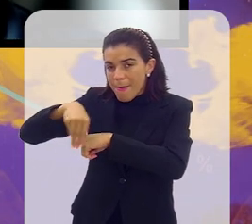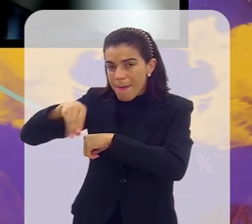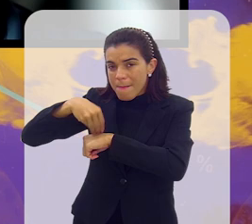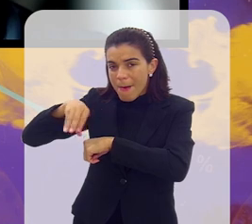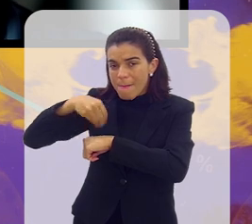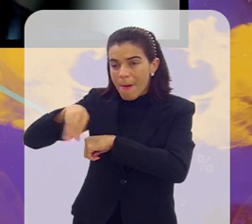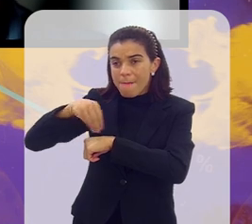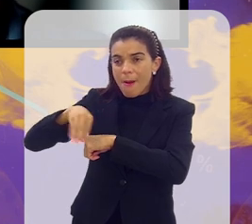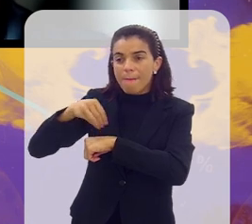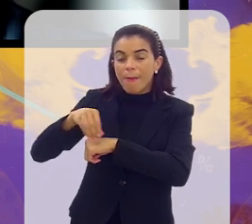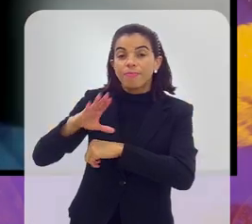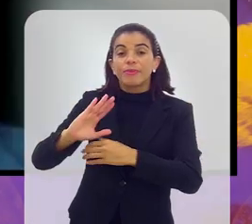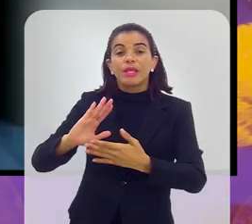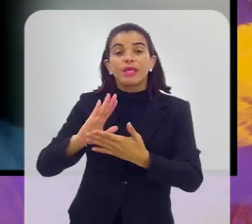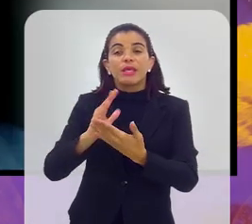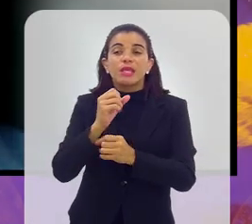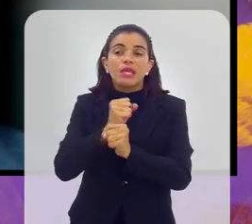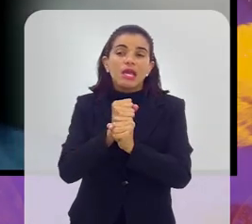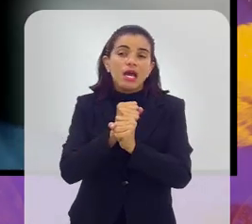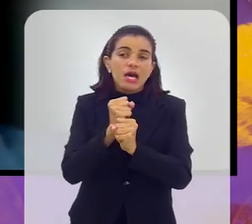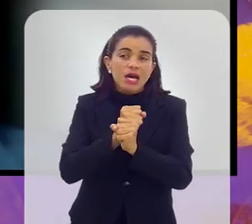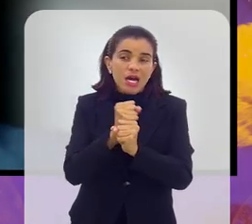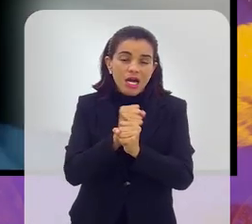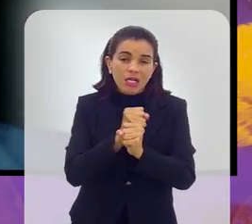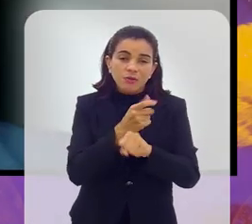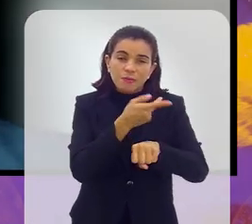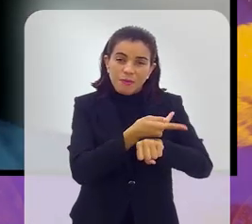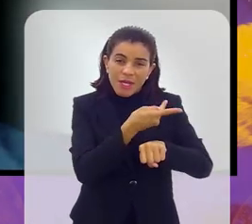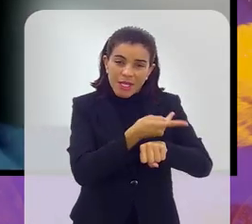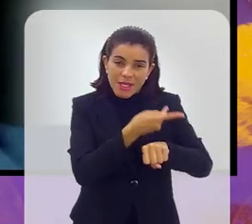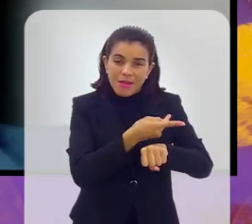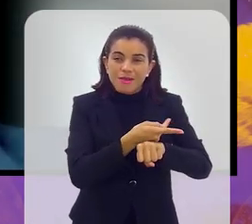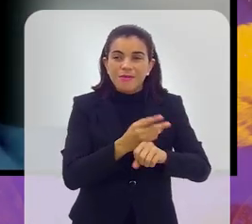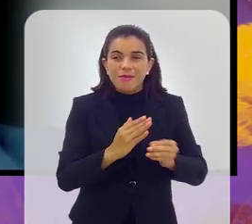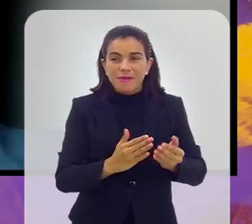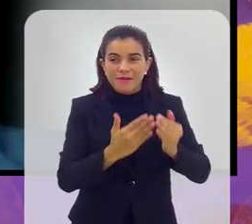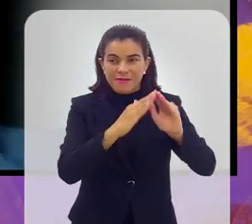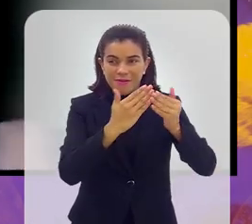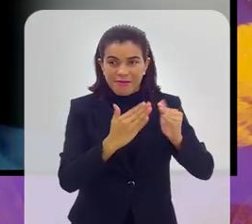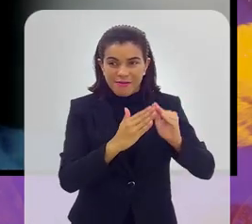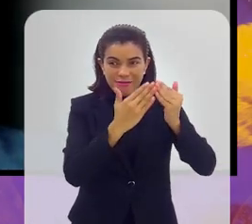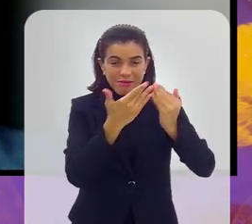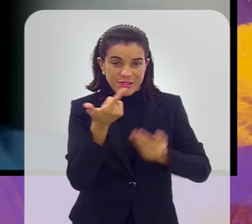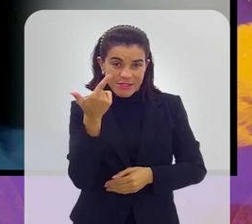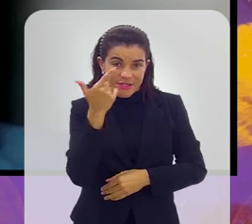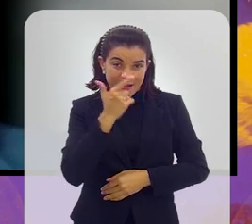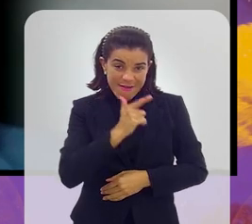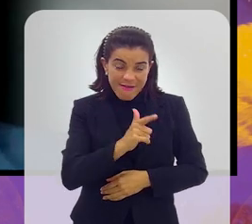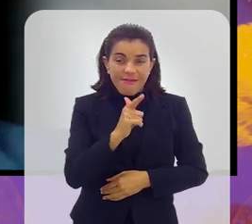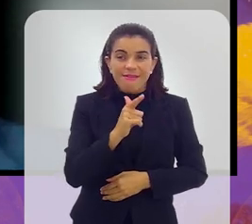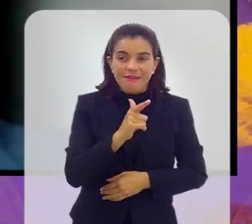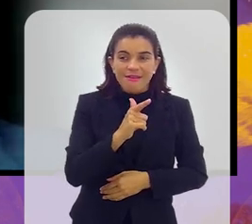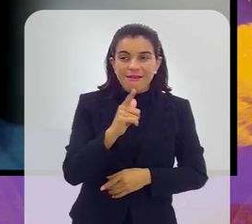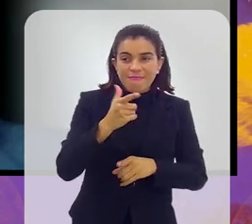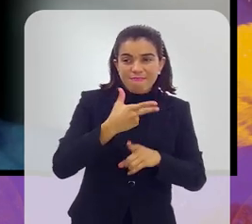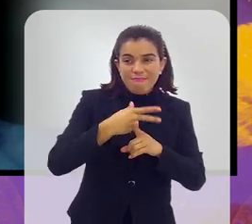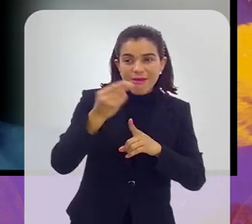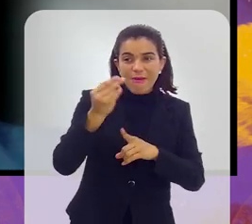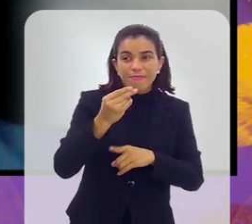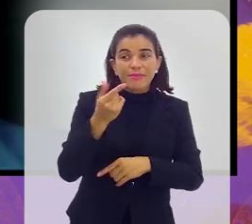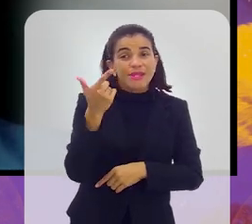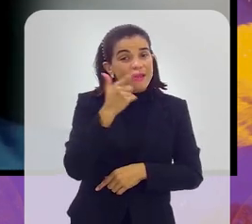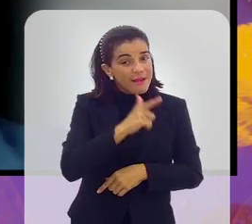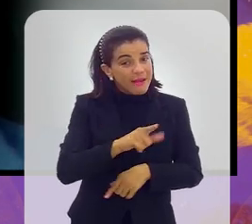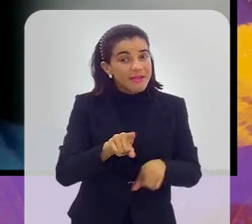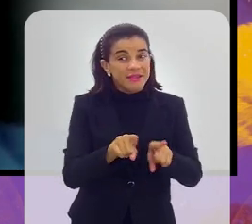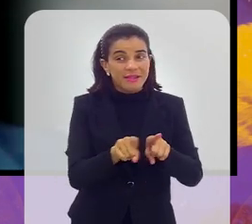workshops que ensinem sobre isso, e em alguns anos da torcida de favelas, quando a gente ganha, quando a gente ganha, alguns parceiros que trabalham com educação,